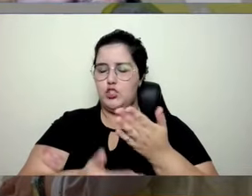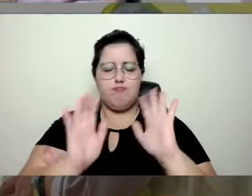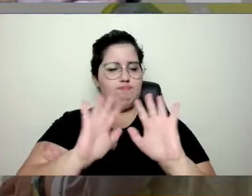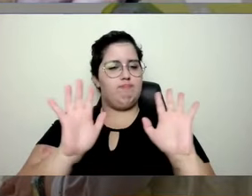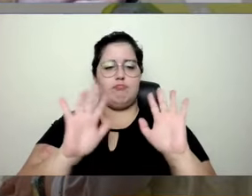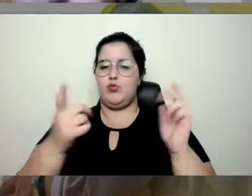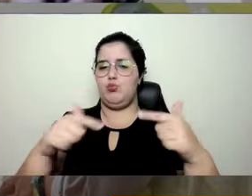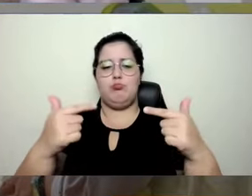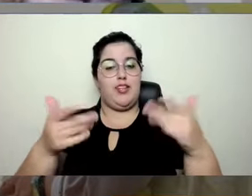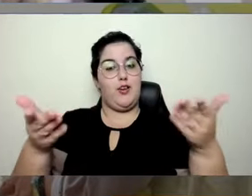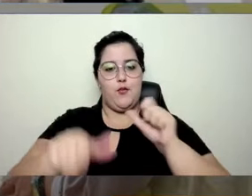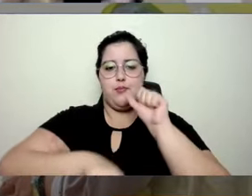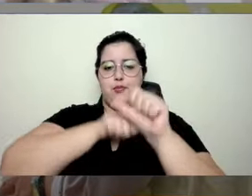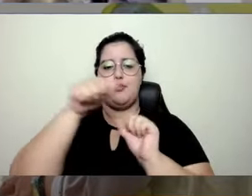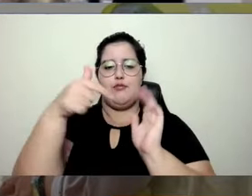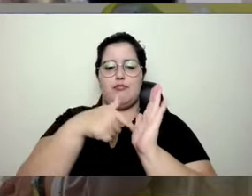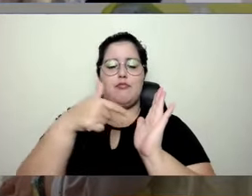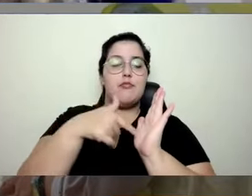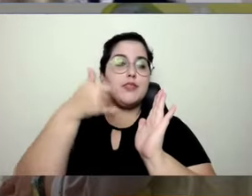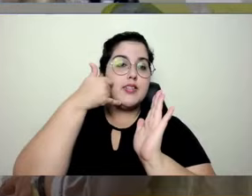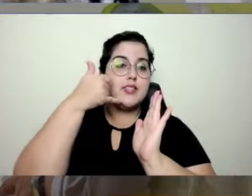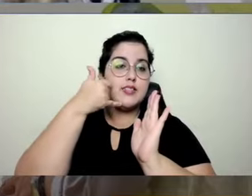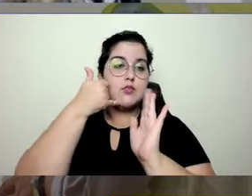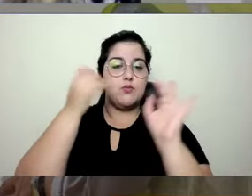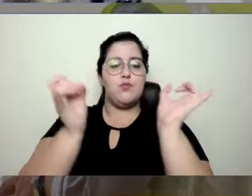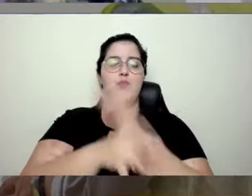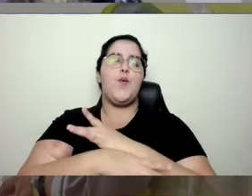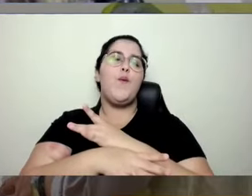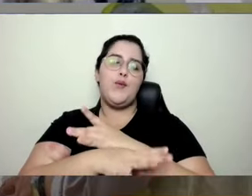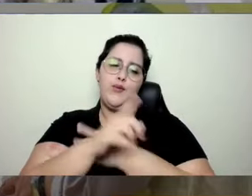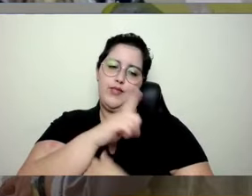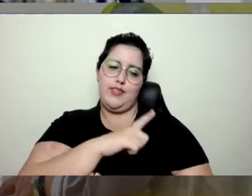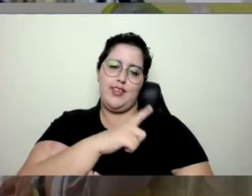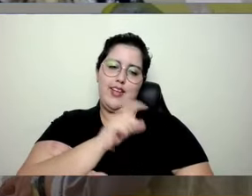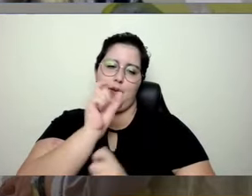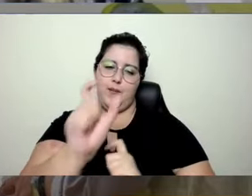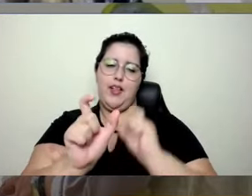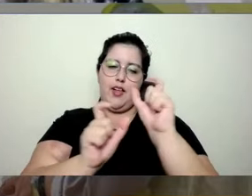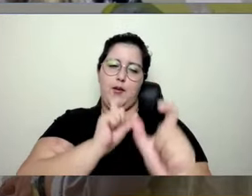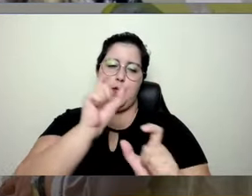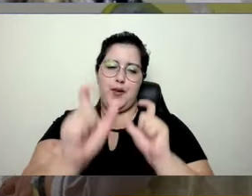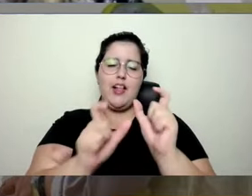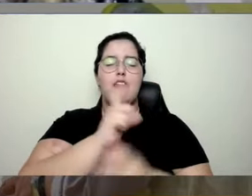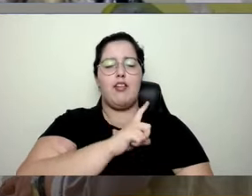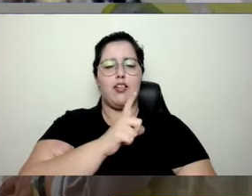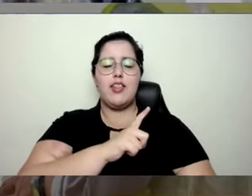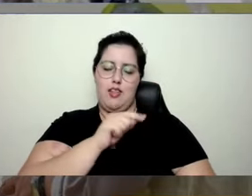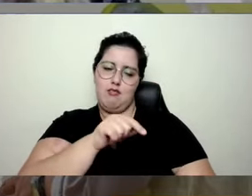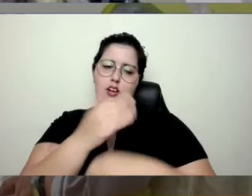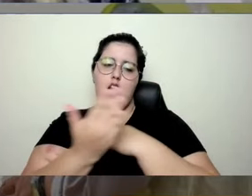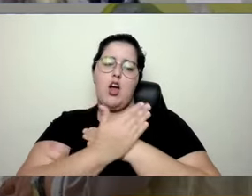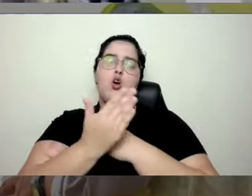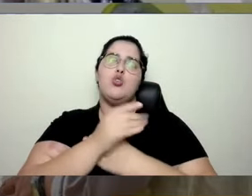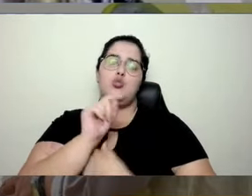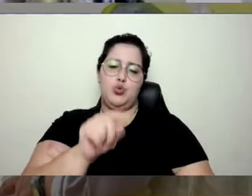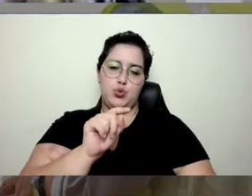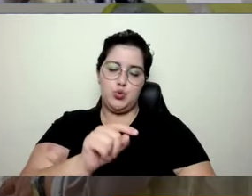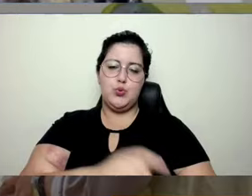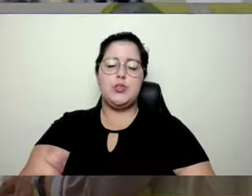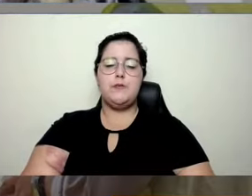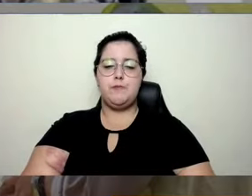mais isso. Hoje, a gente está num mundo de palavra-chave. Palavra-chave.